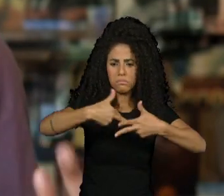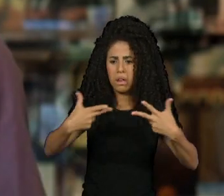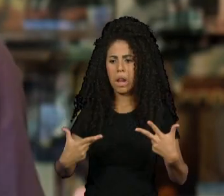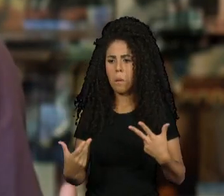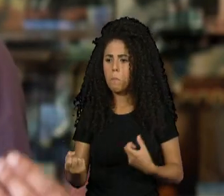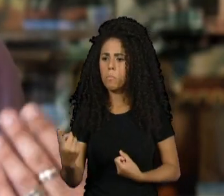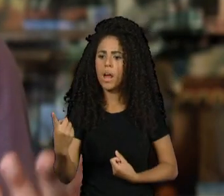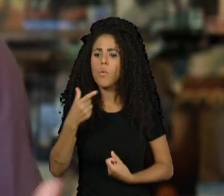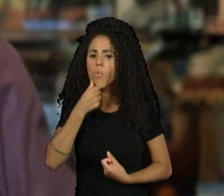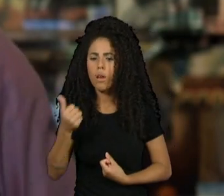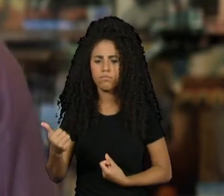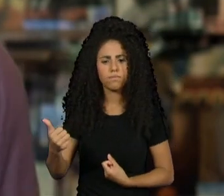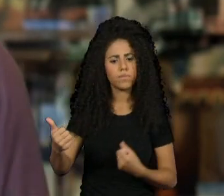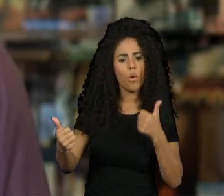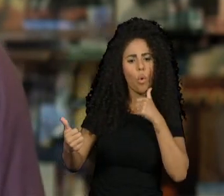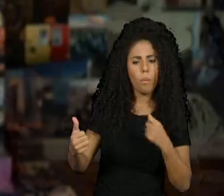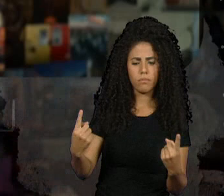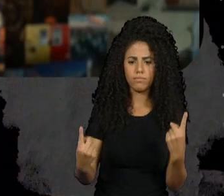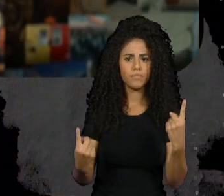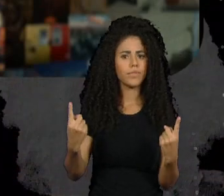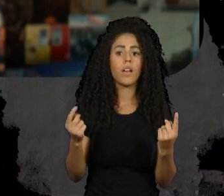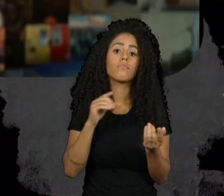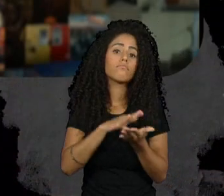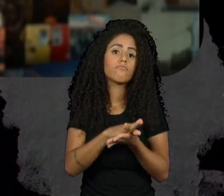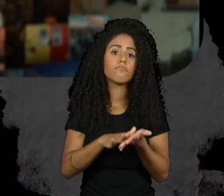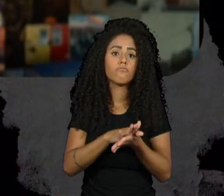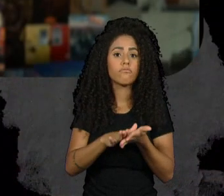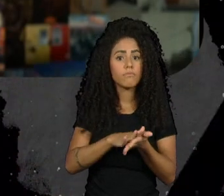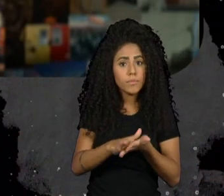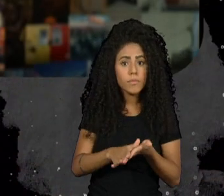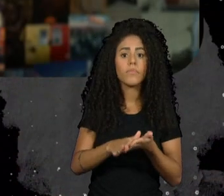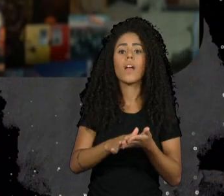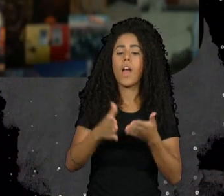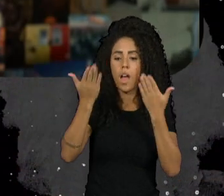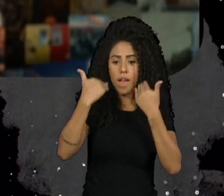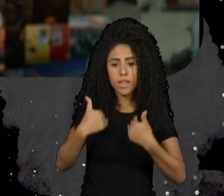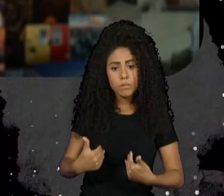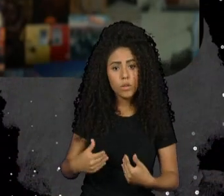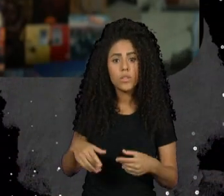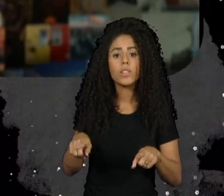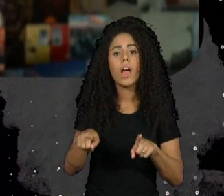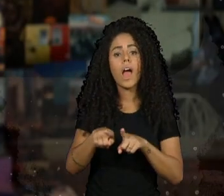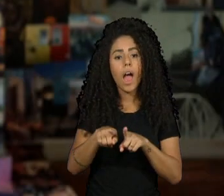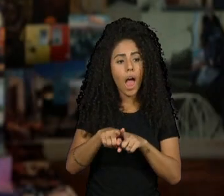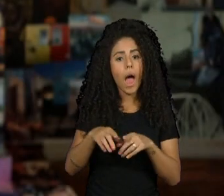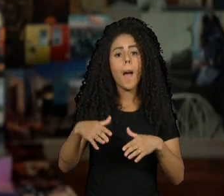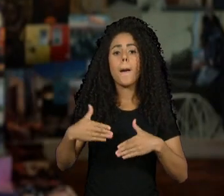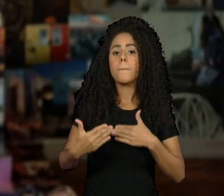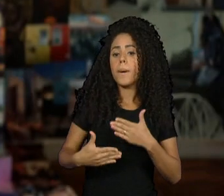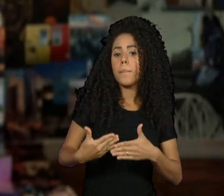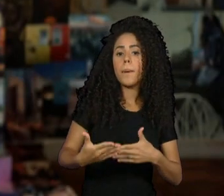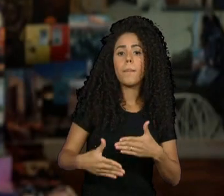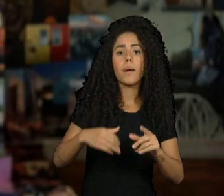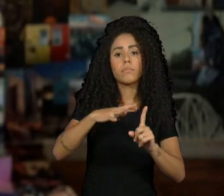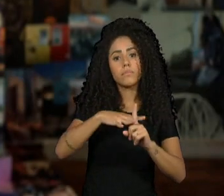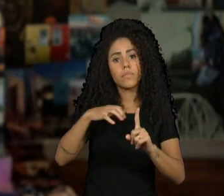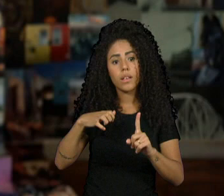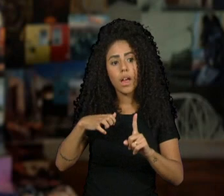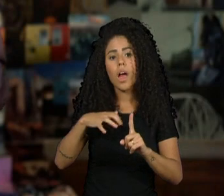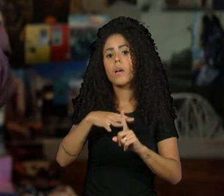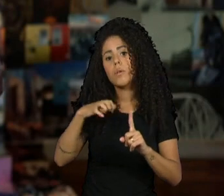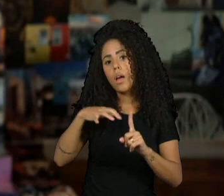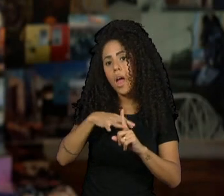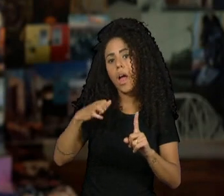possíveis que nós temos. A sexual são as pessoas que não têm nenhum desejo